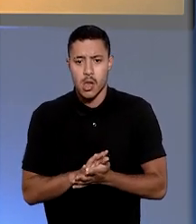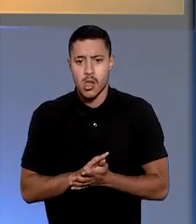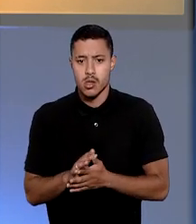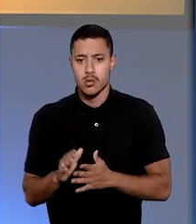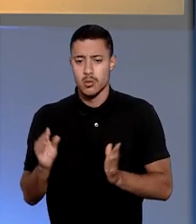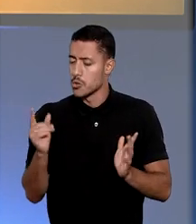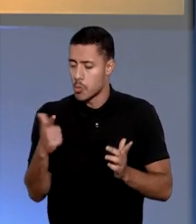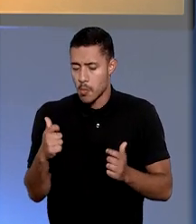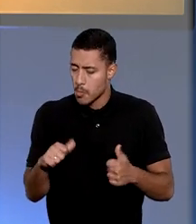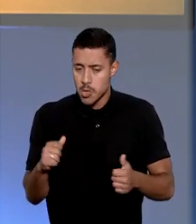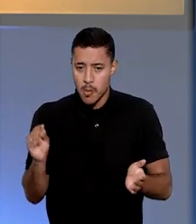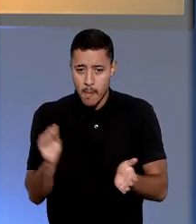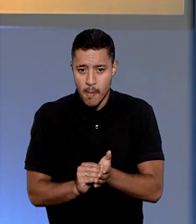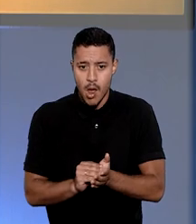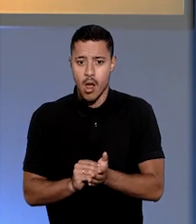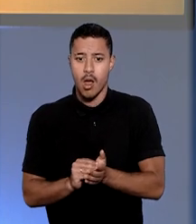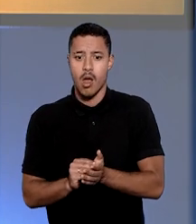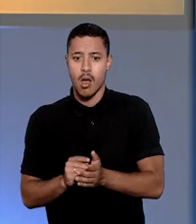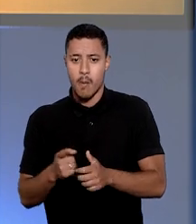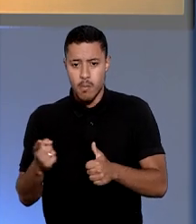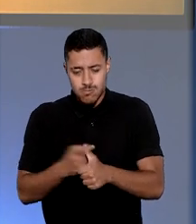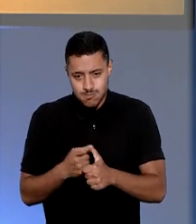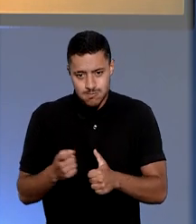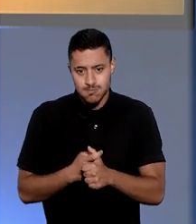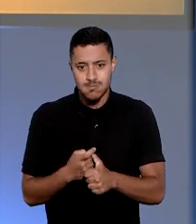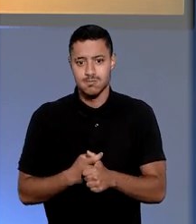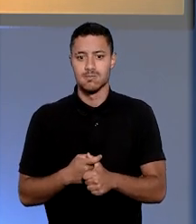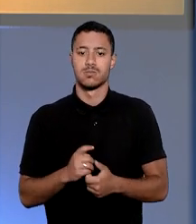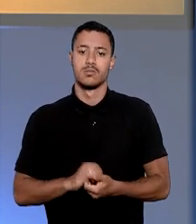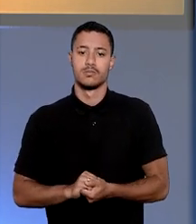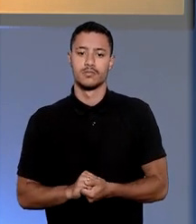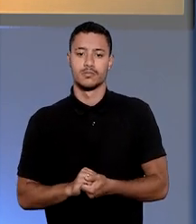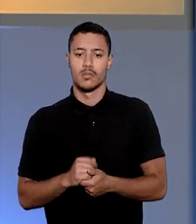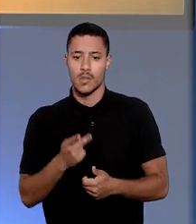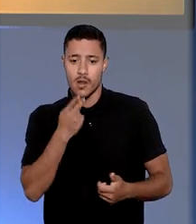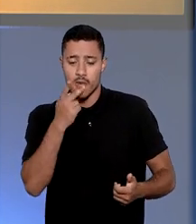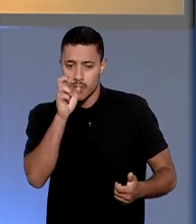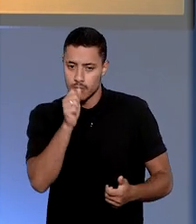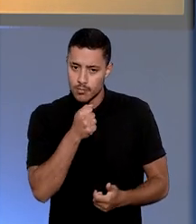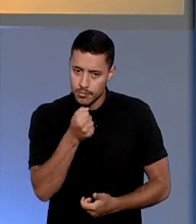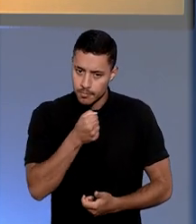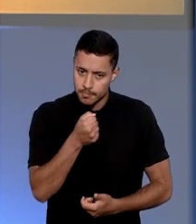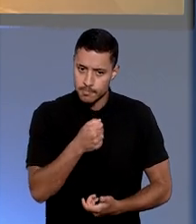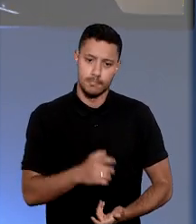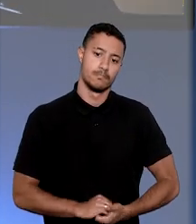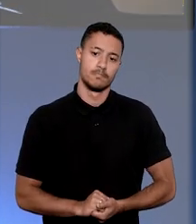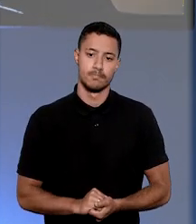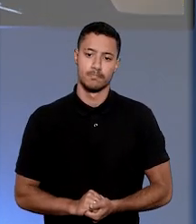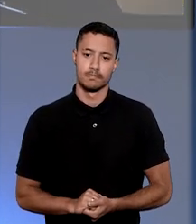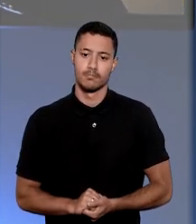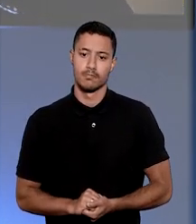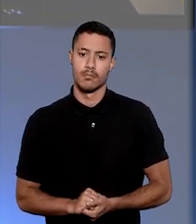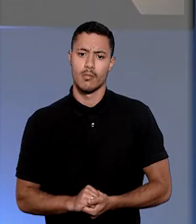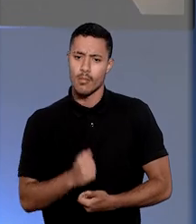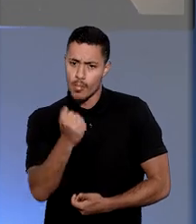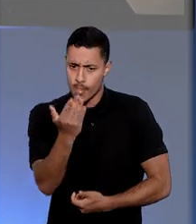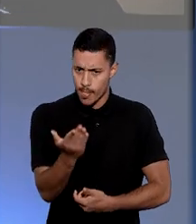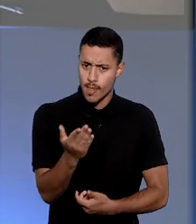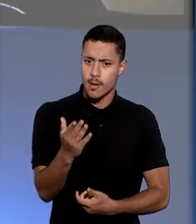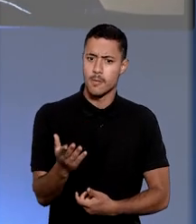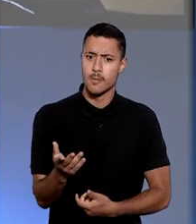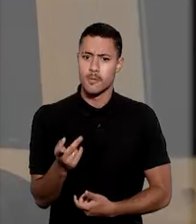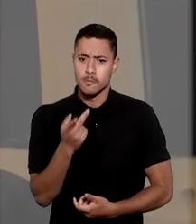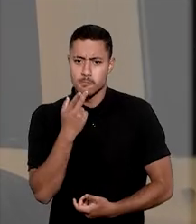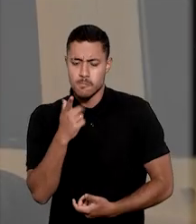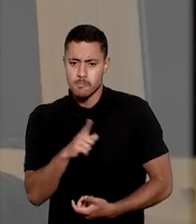isentos do imposto de renda. Quem explica a decisão é a repórter Samanta Peçanha. O Léo Sesimbra descobriu que é